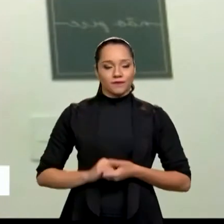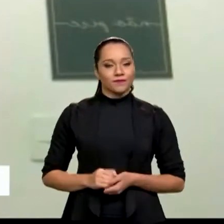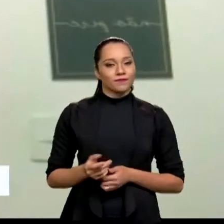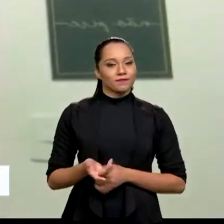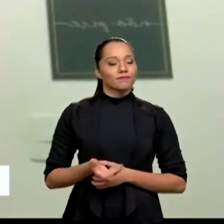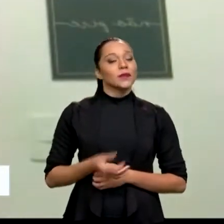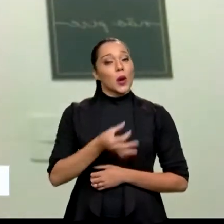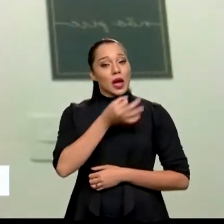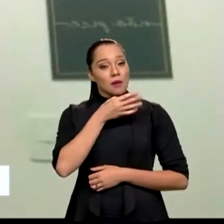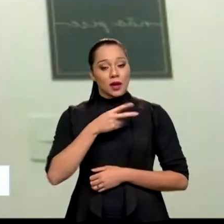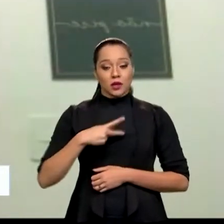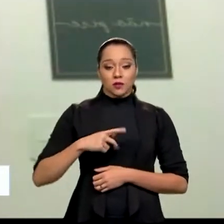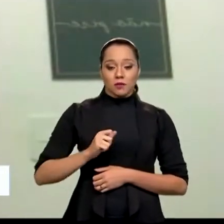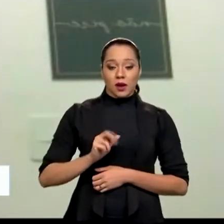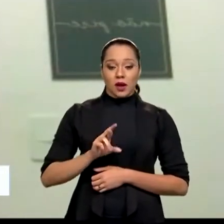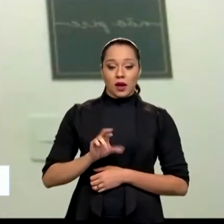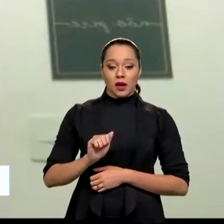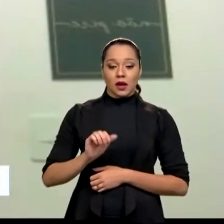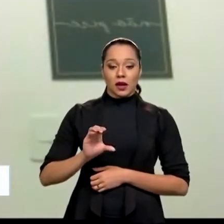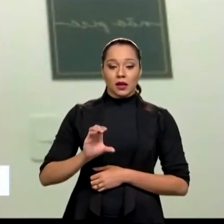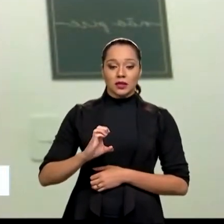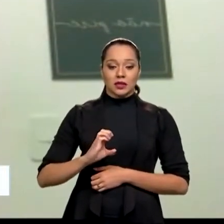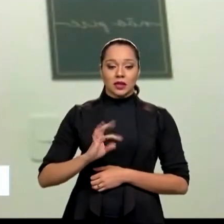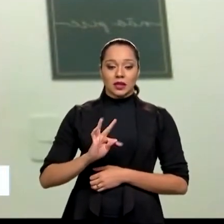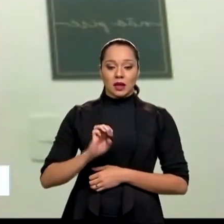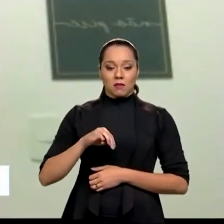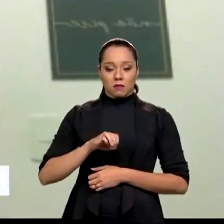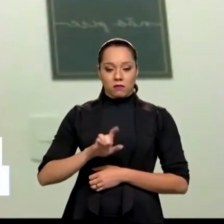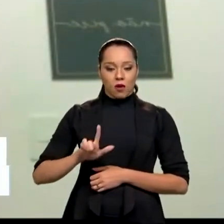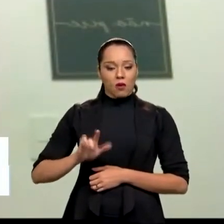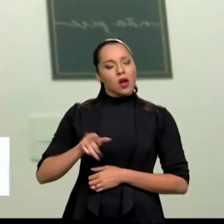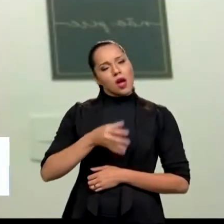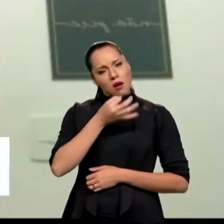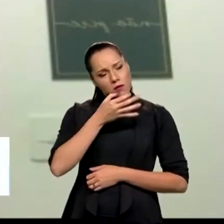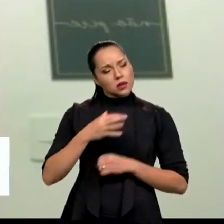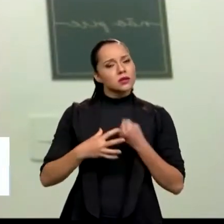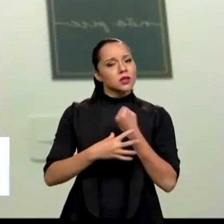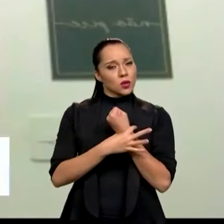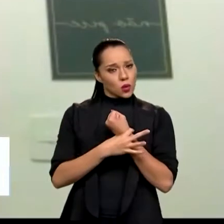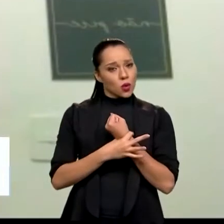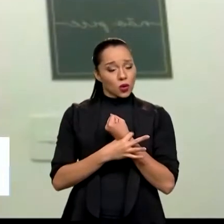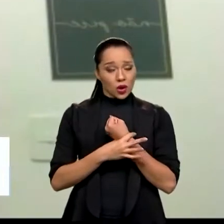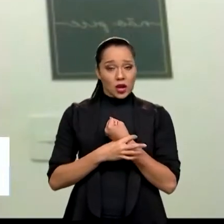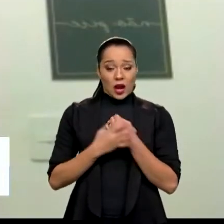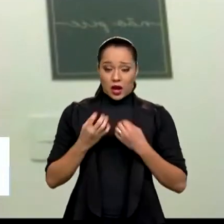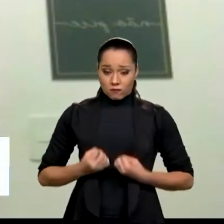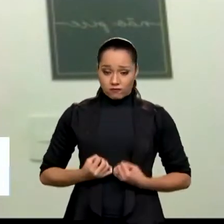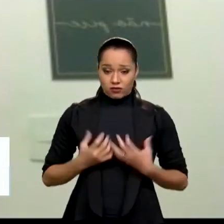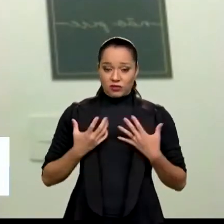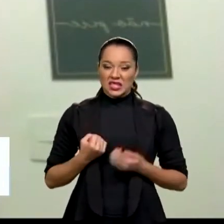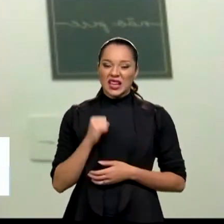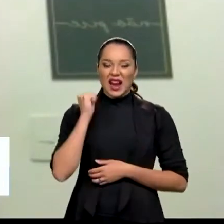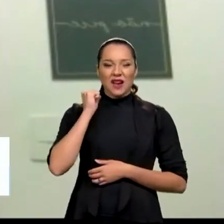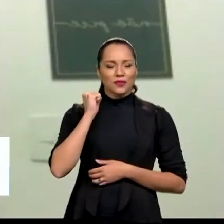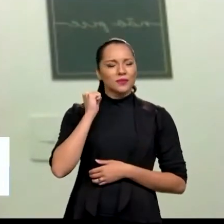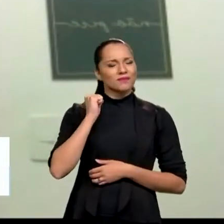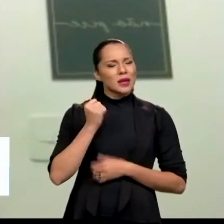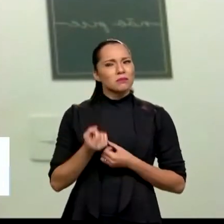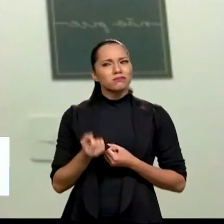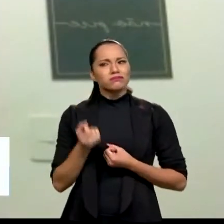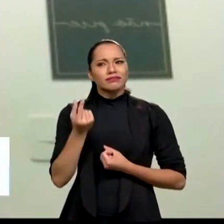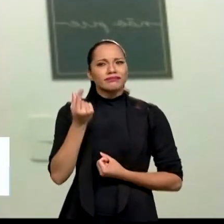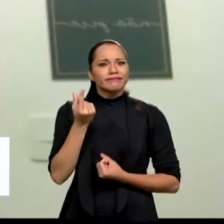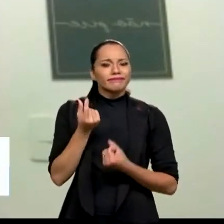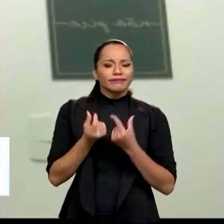é geralmente um medicamento seguro e as reações adversas graves são muito raras.